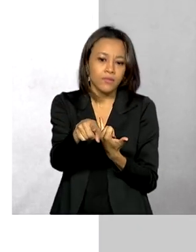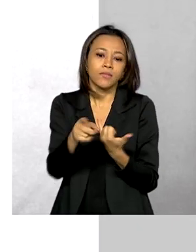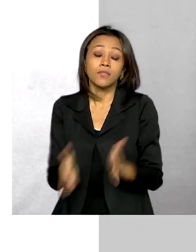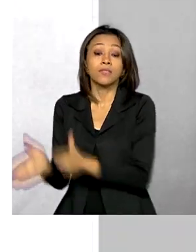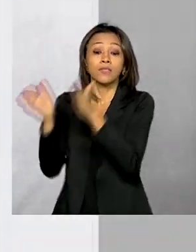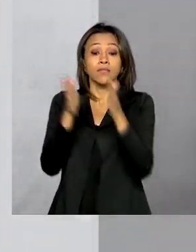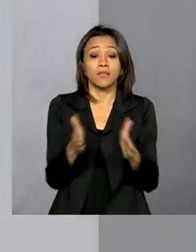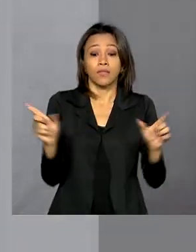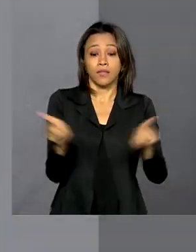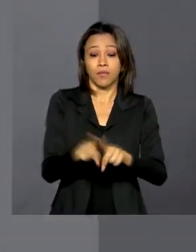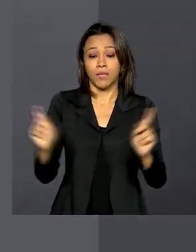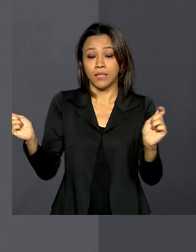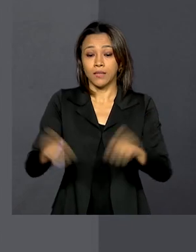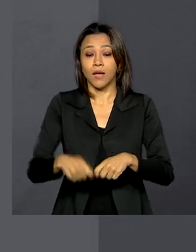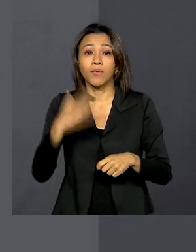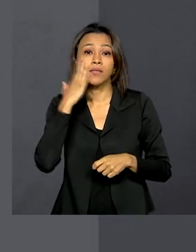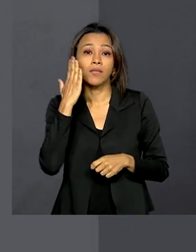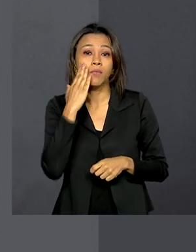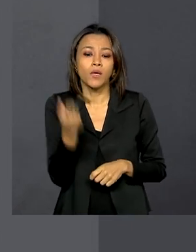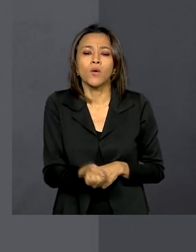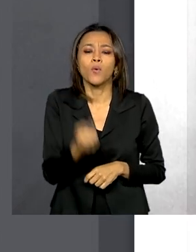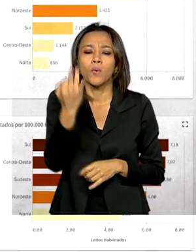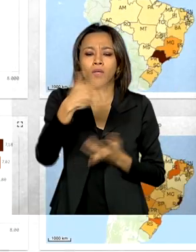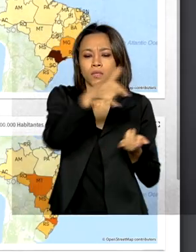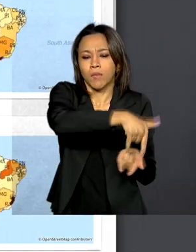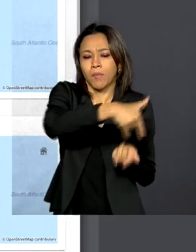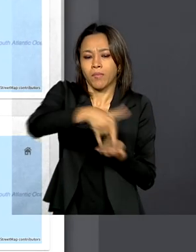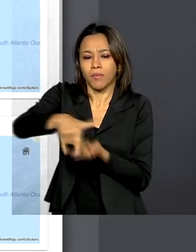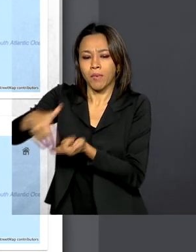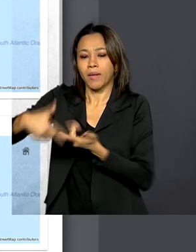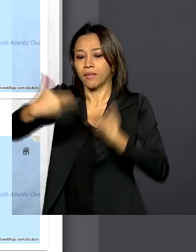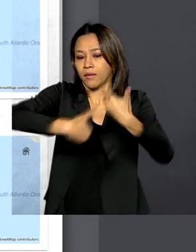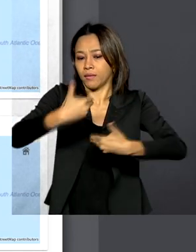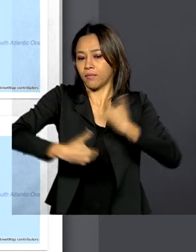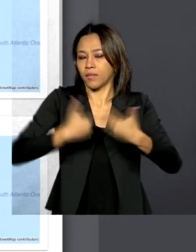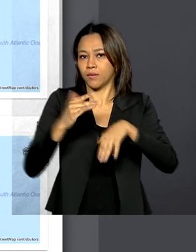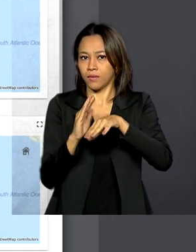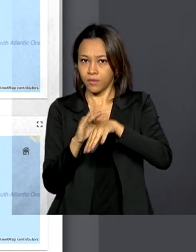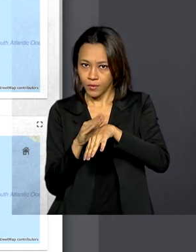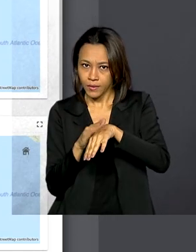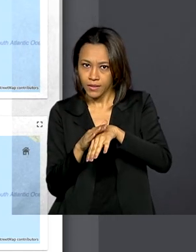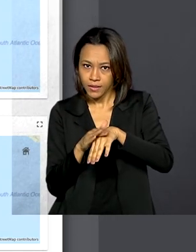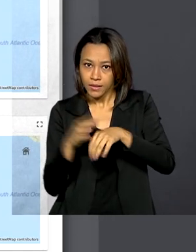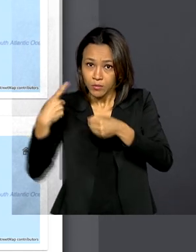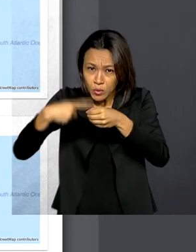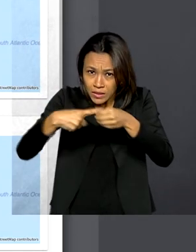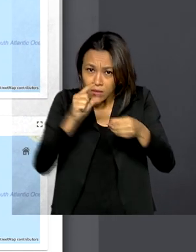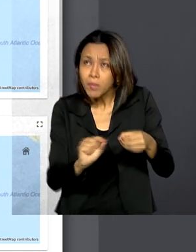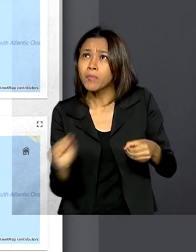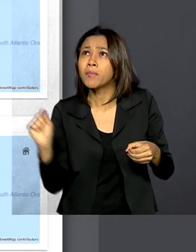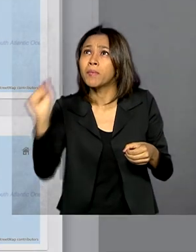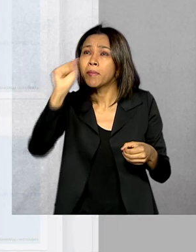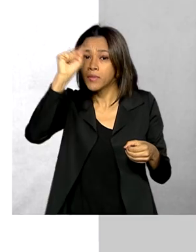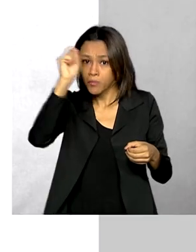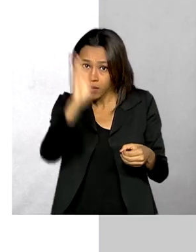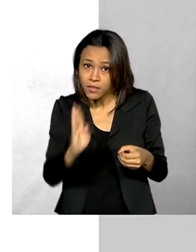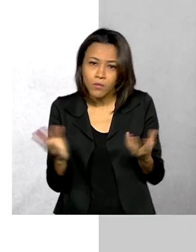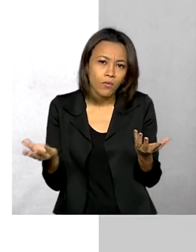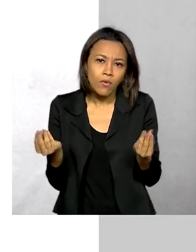Também é possível saber o número de leitos para tratamento da doença nos diferentes municípios brasileiros.